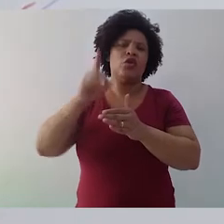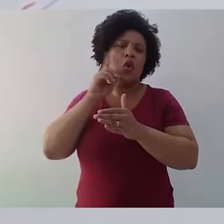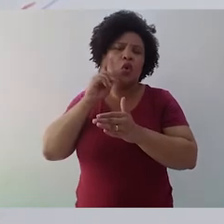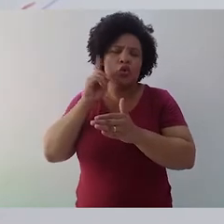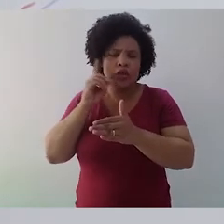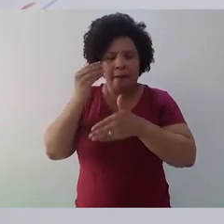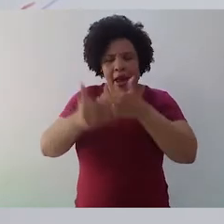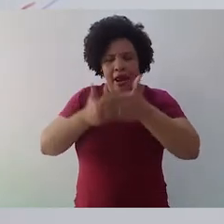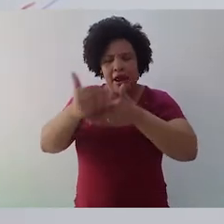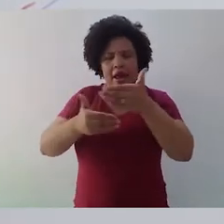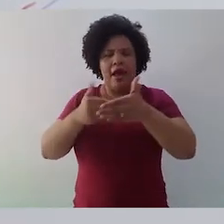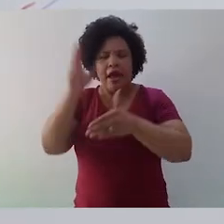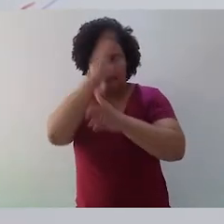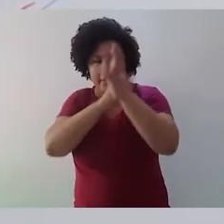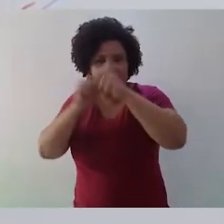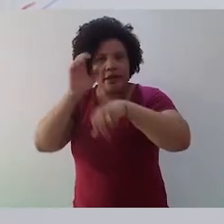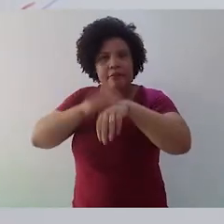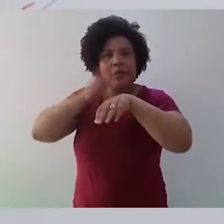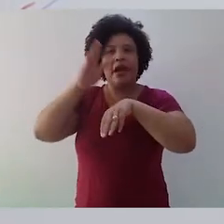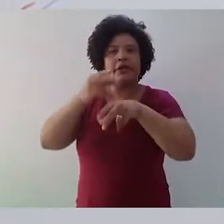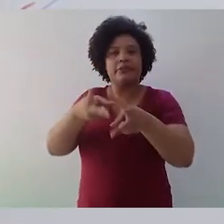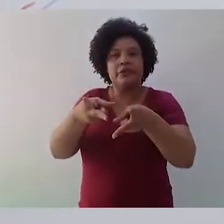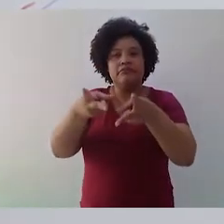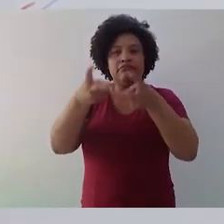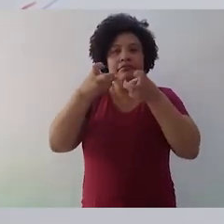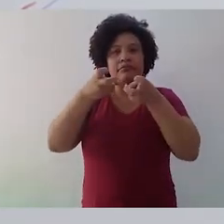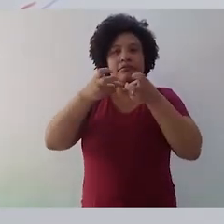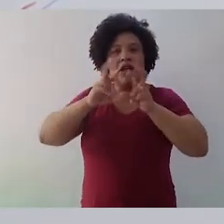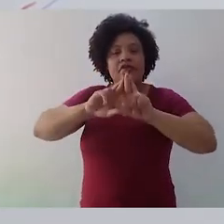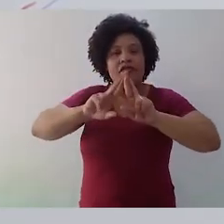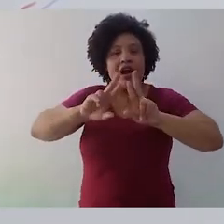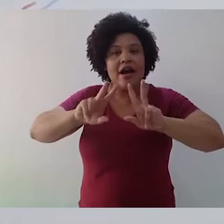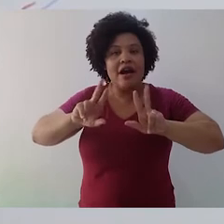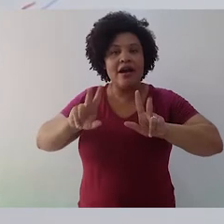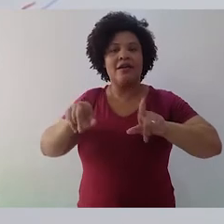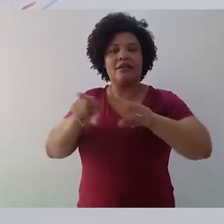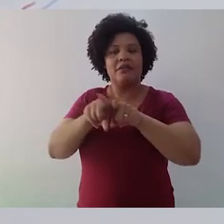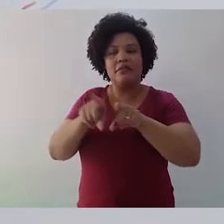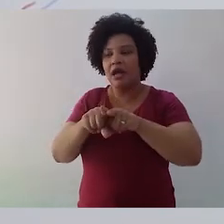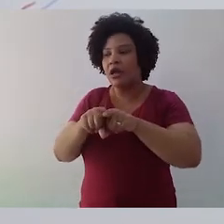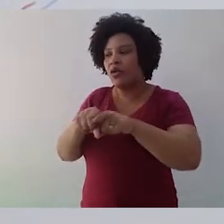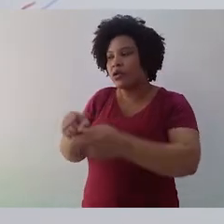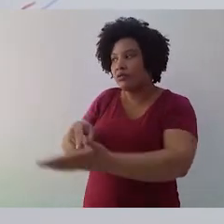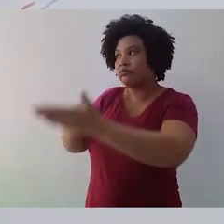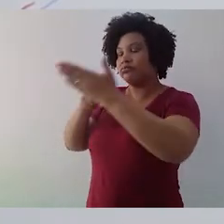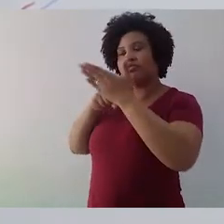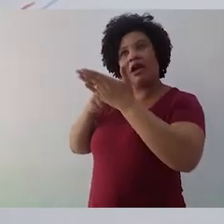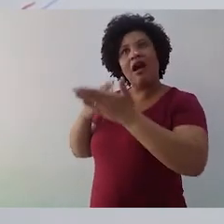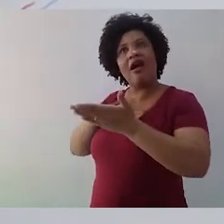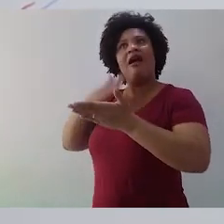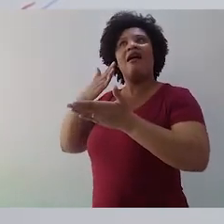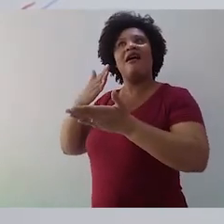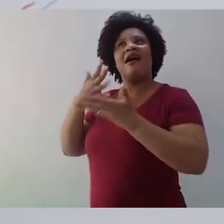aprendendo mais, tendo percepções que não tinham, surpreendendo-nos com as coisas que o mundo nos apresenta. Então,